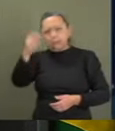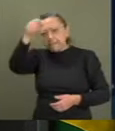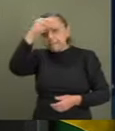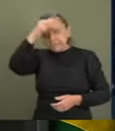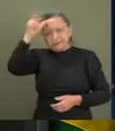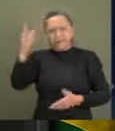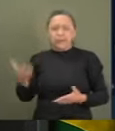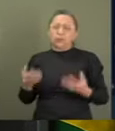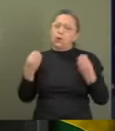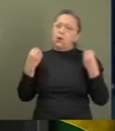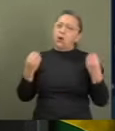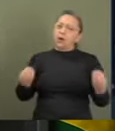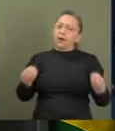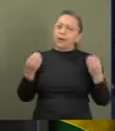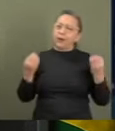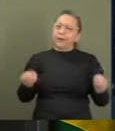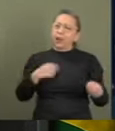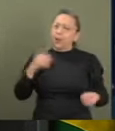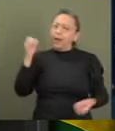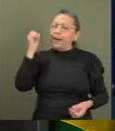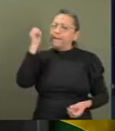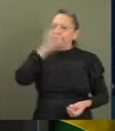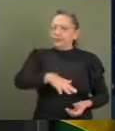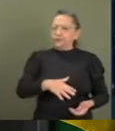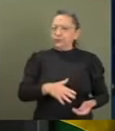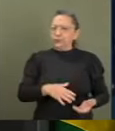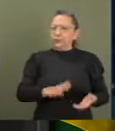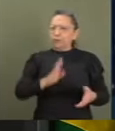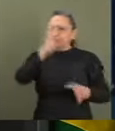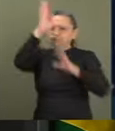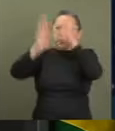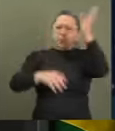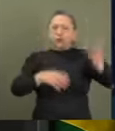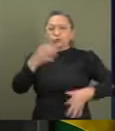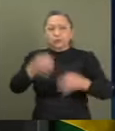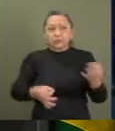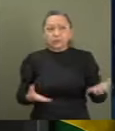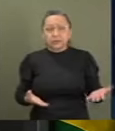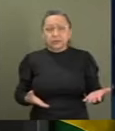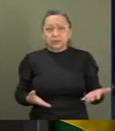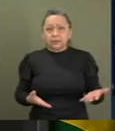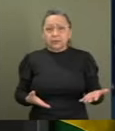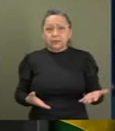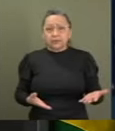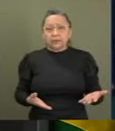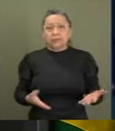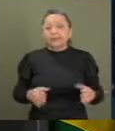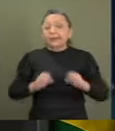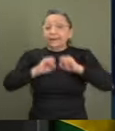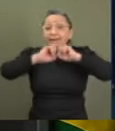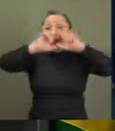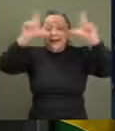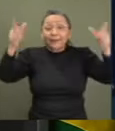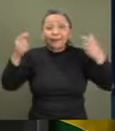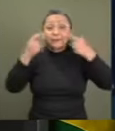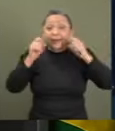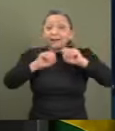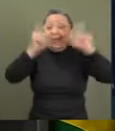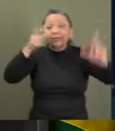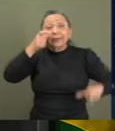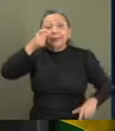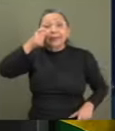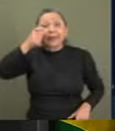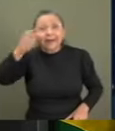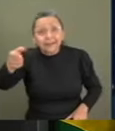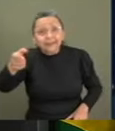completa extrapolação jurídica com nítidos interesses politiqueiros de desgastar